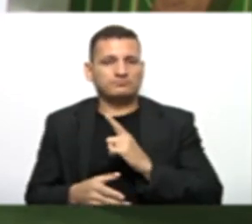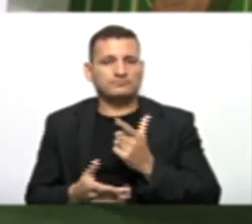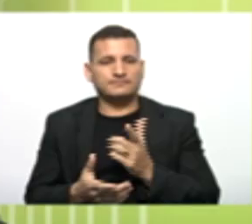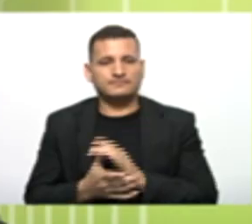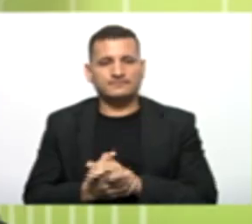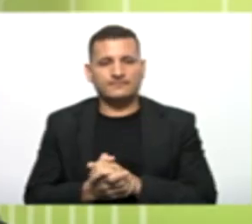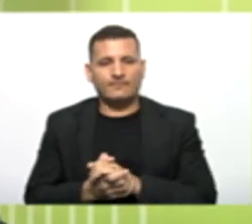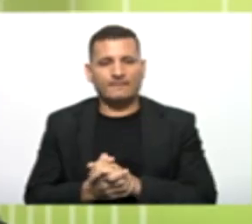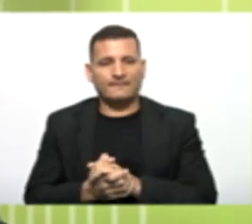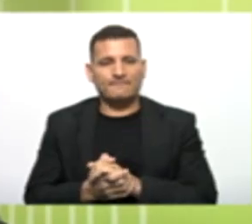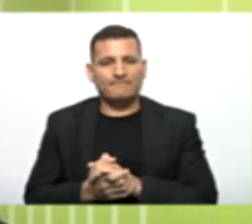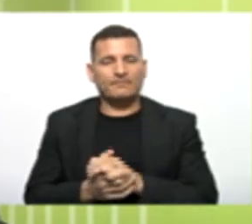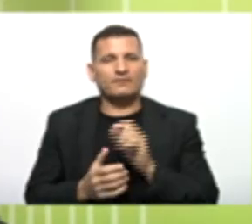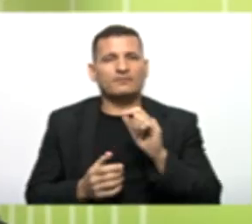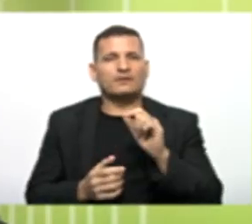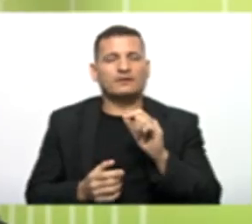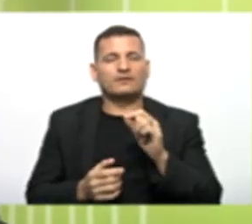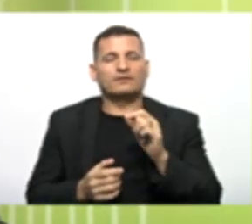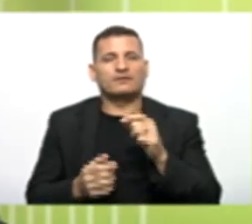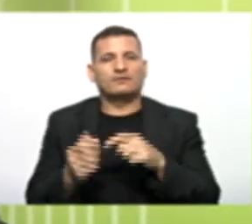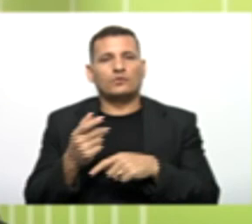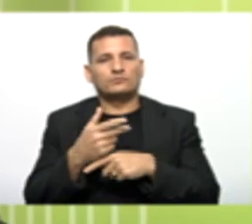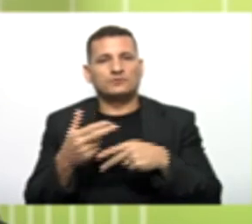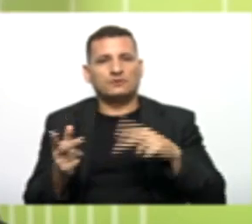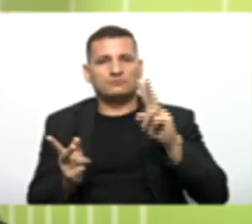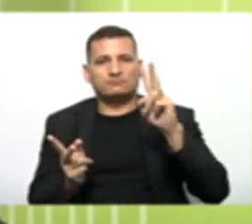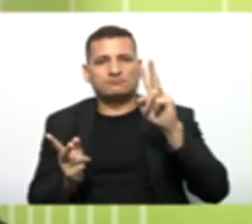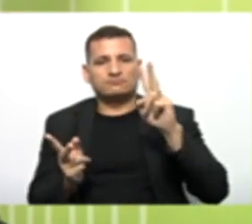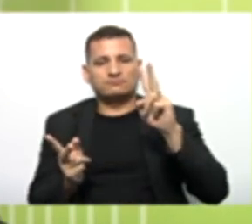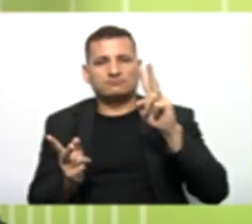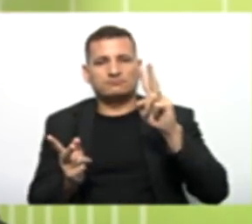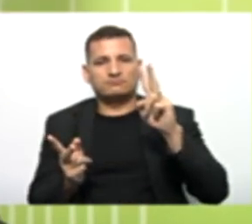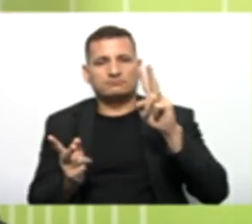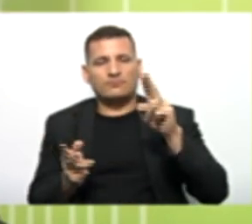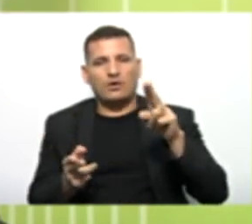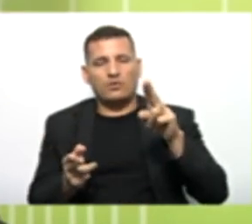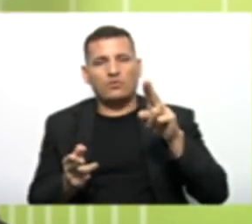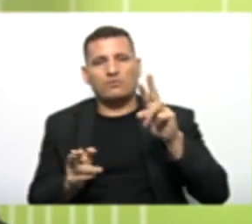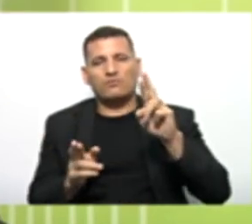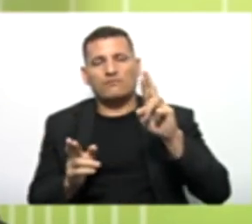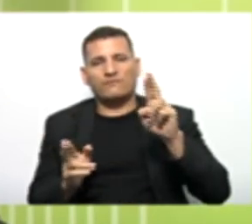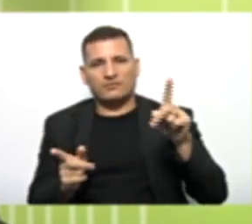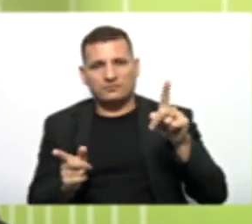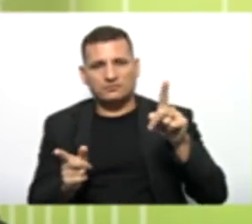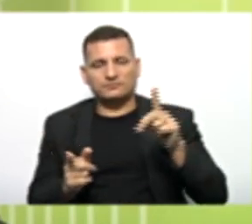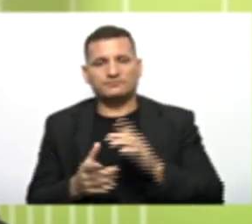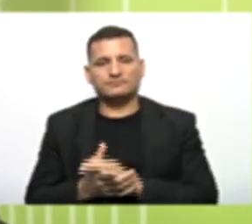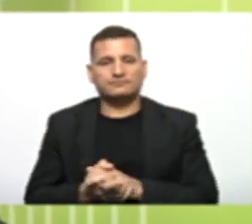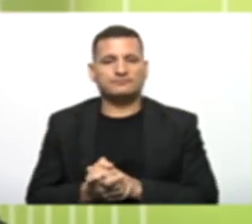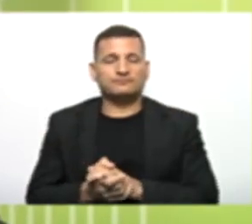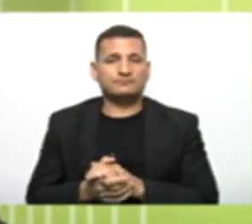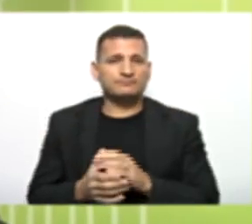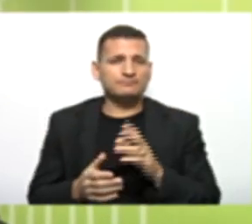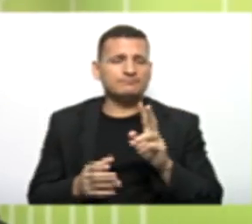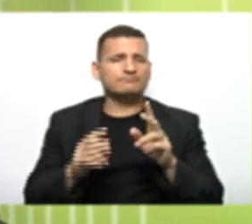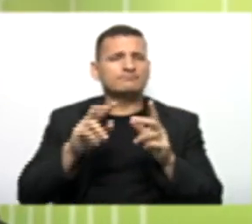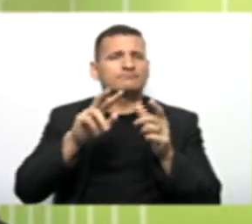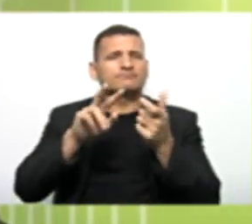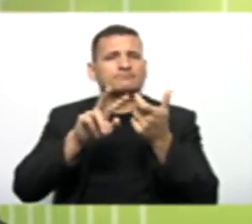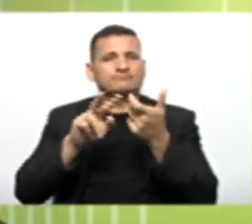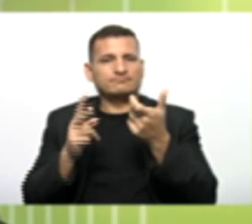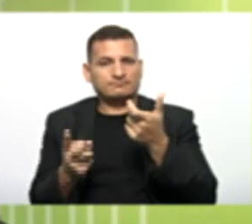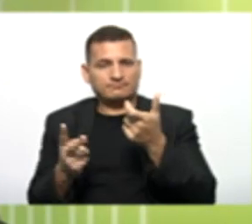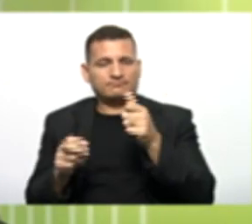finalzinho aí Objetos distintos Está certíssimo Por quê? Lembra? Eu falei assim O polimorfismo Ele é uma